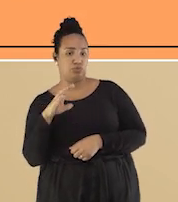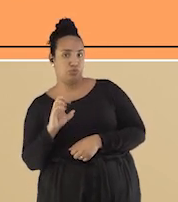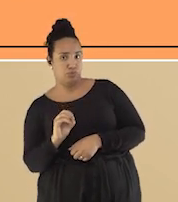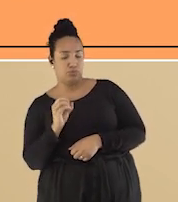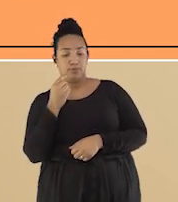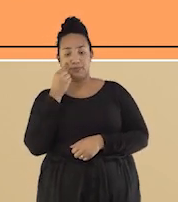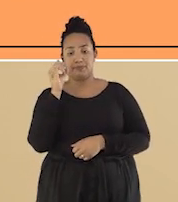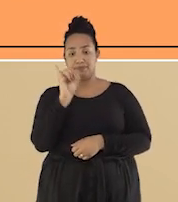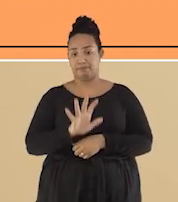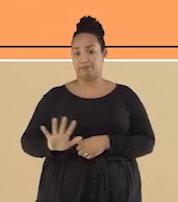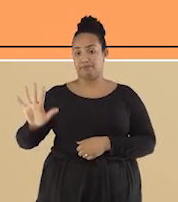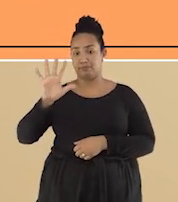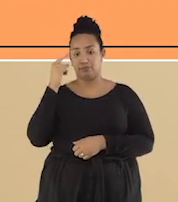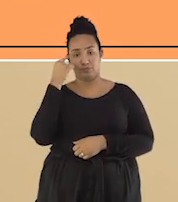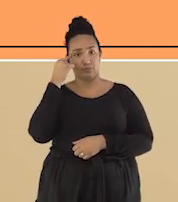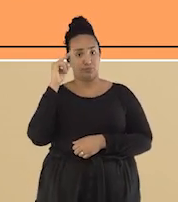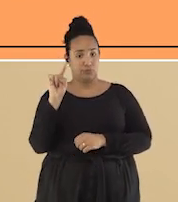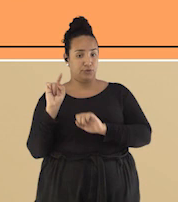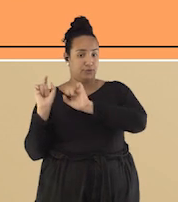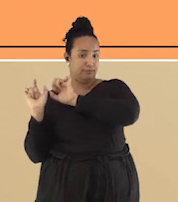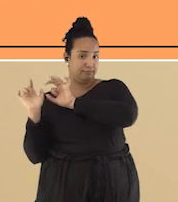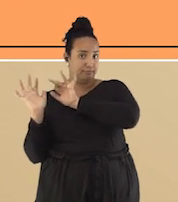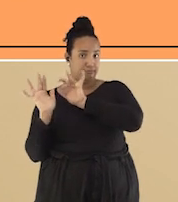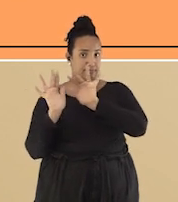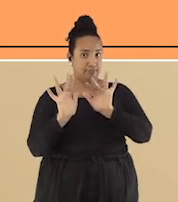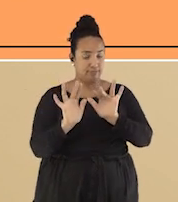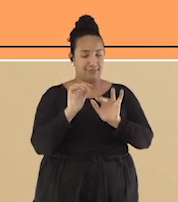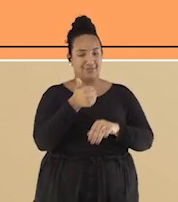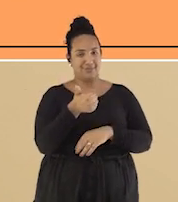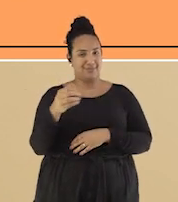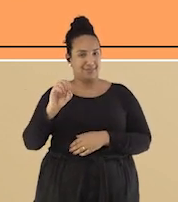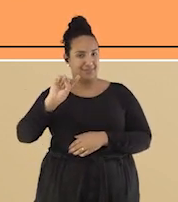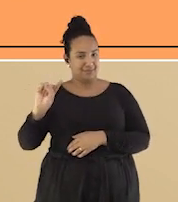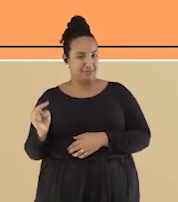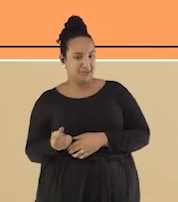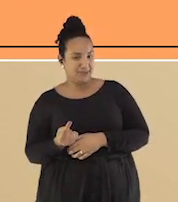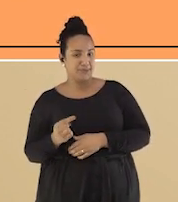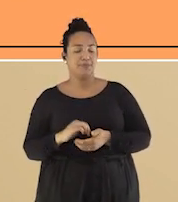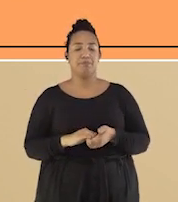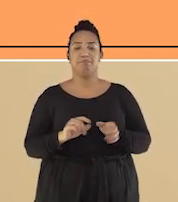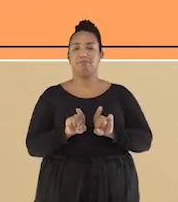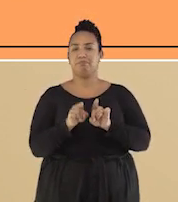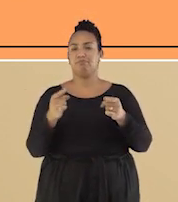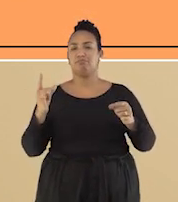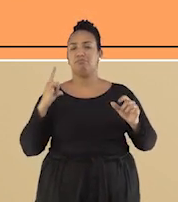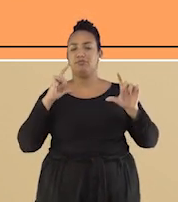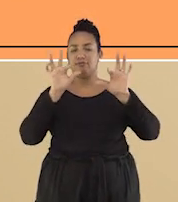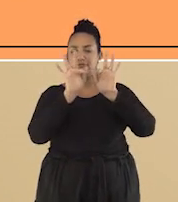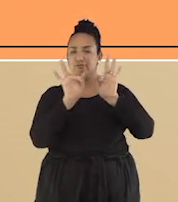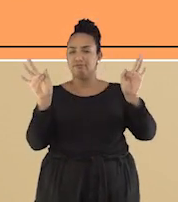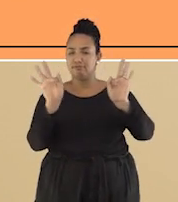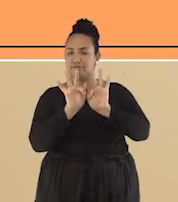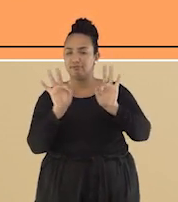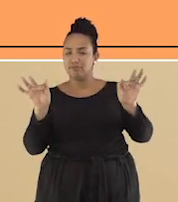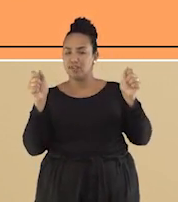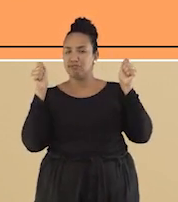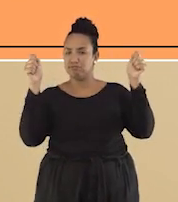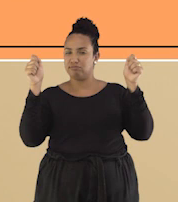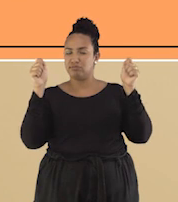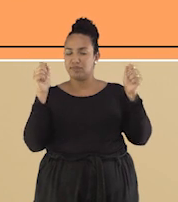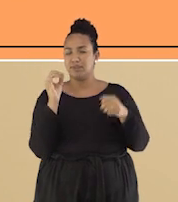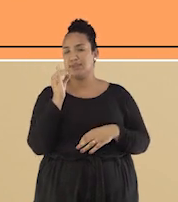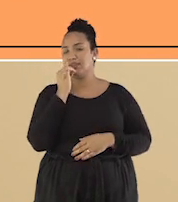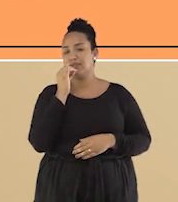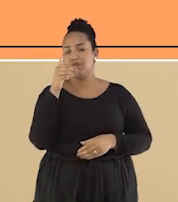o dia da passeata dos 100 mil e vários cartazes reivindicando coisas da época, coisas que eles queriam,